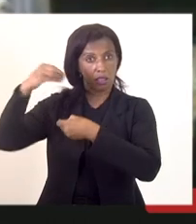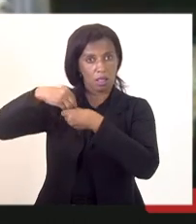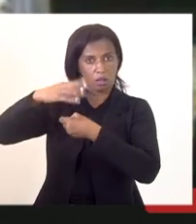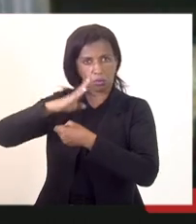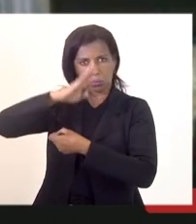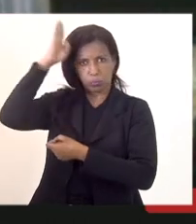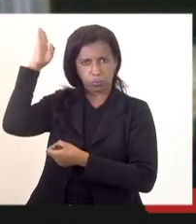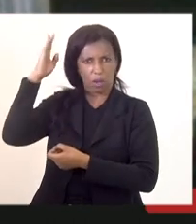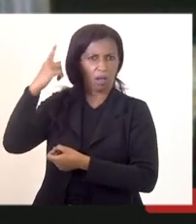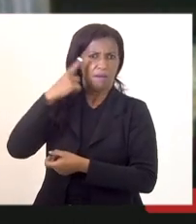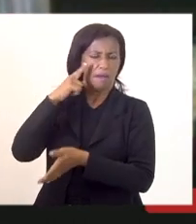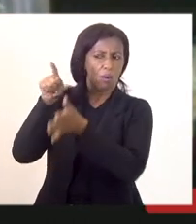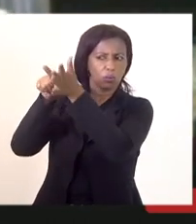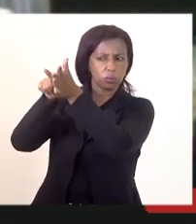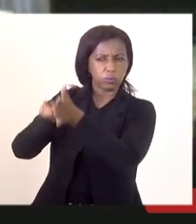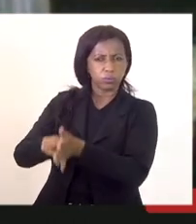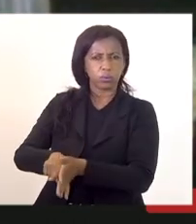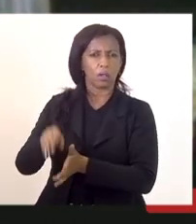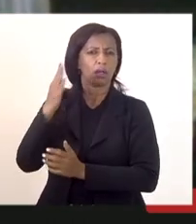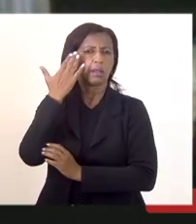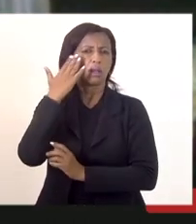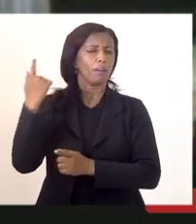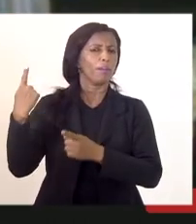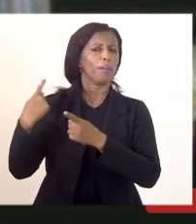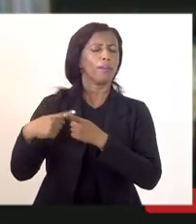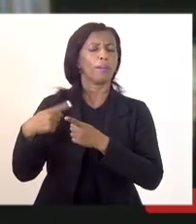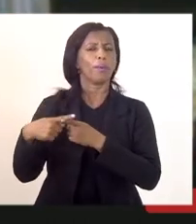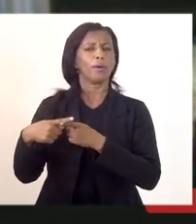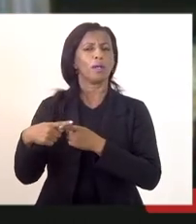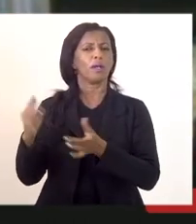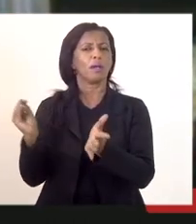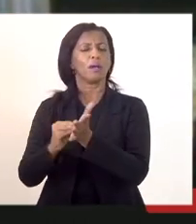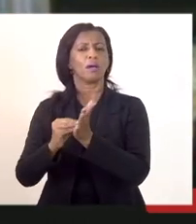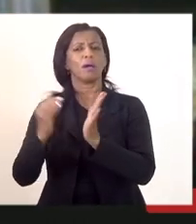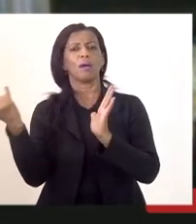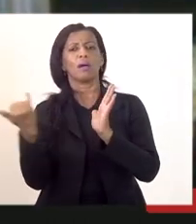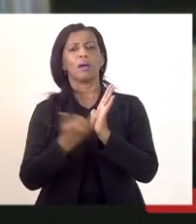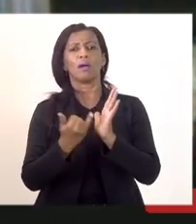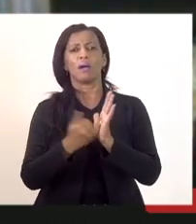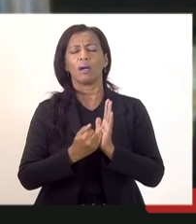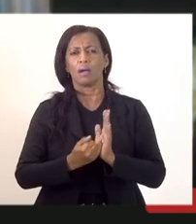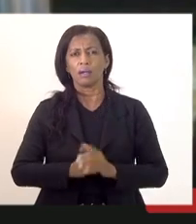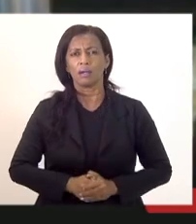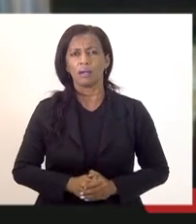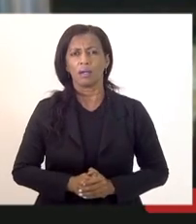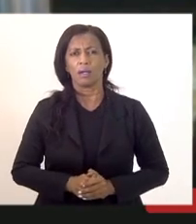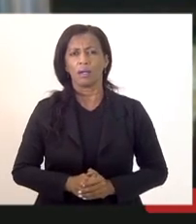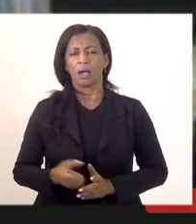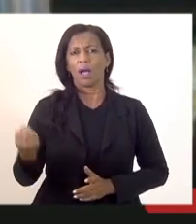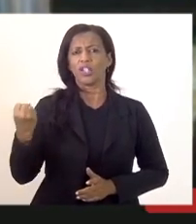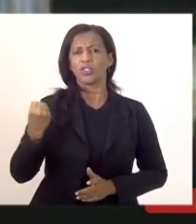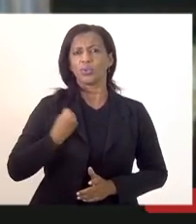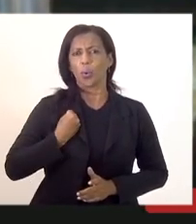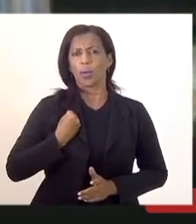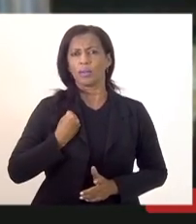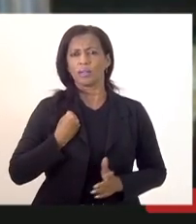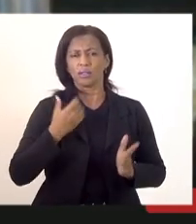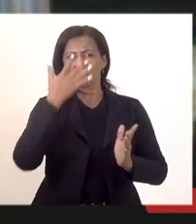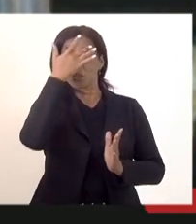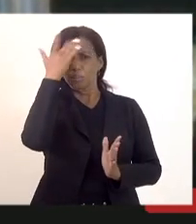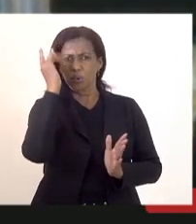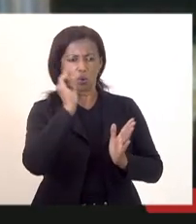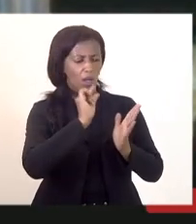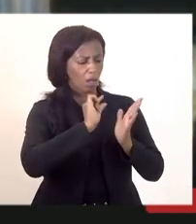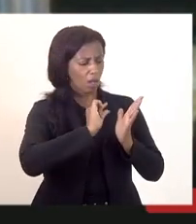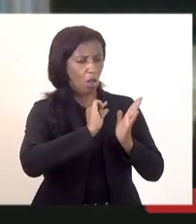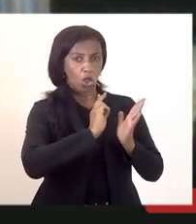sindicância para entender por que que não foi publicado as notas desses candidatos e